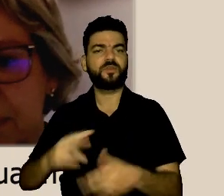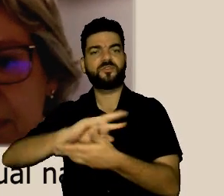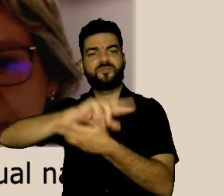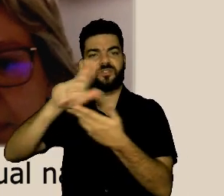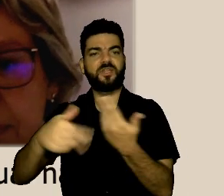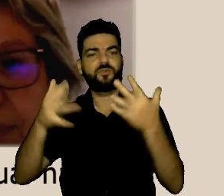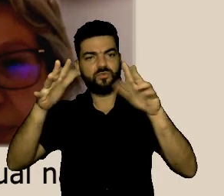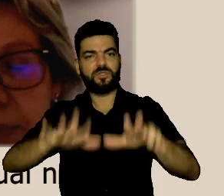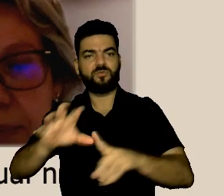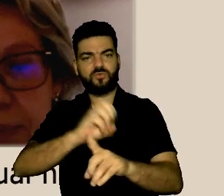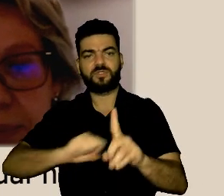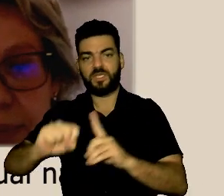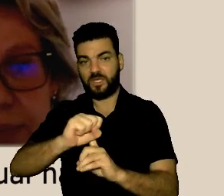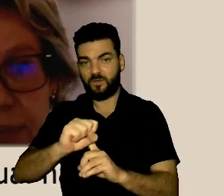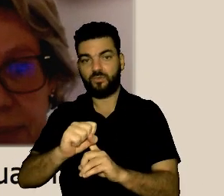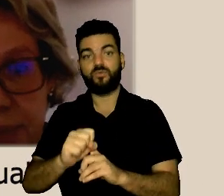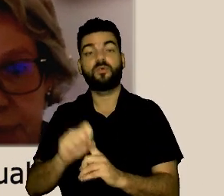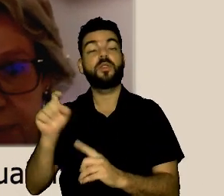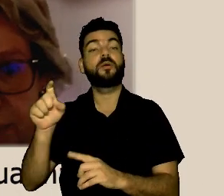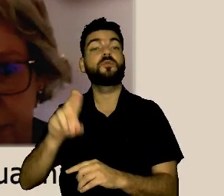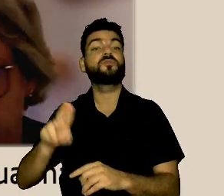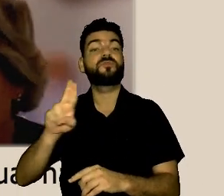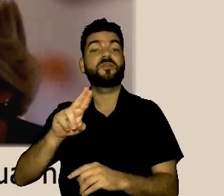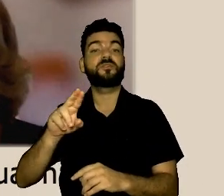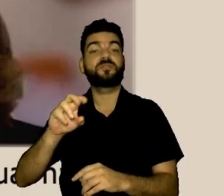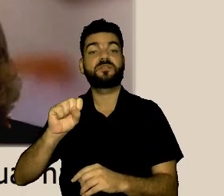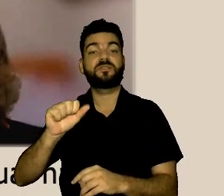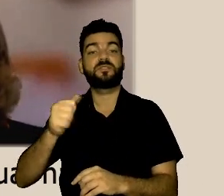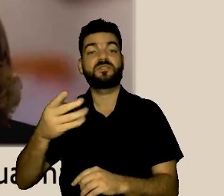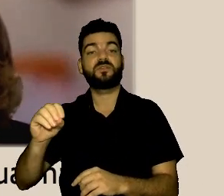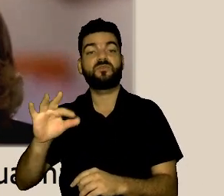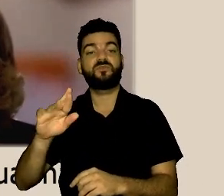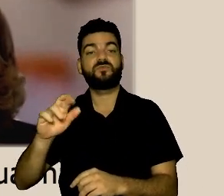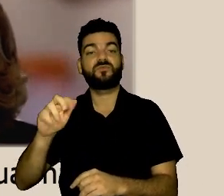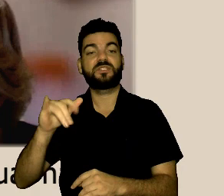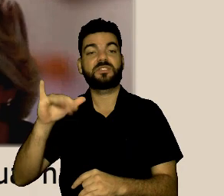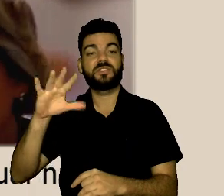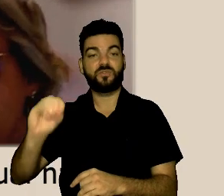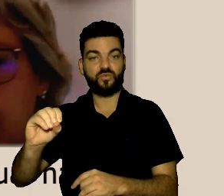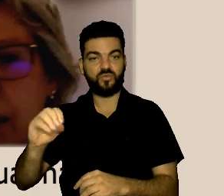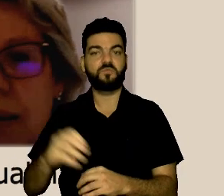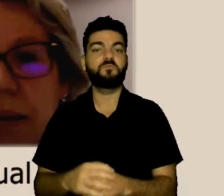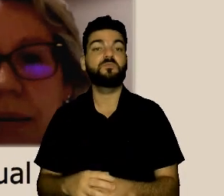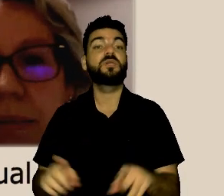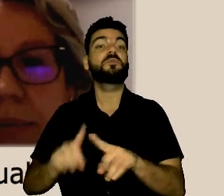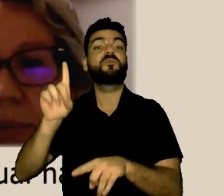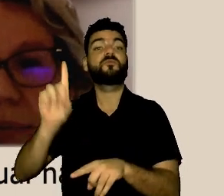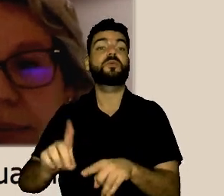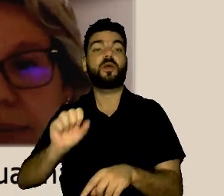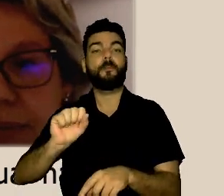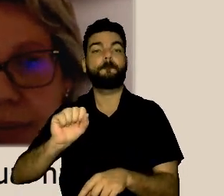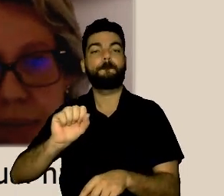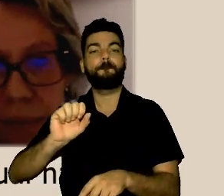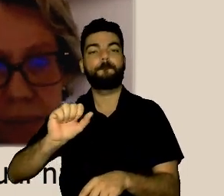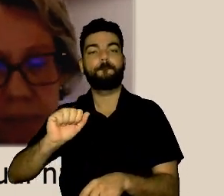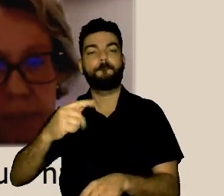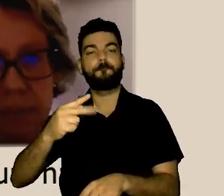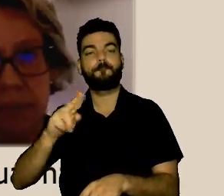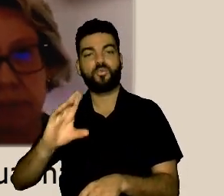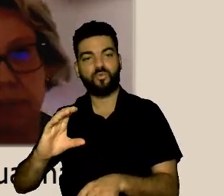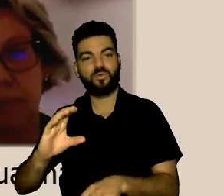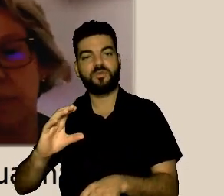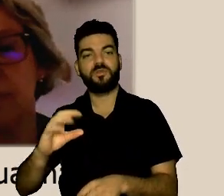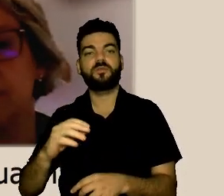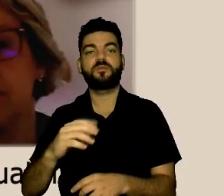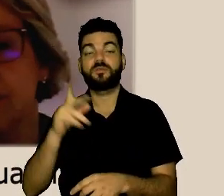graduada pela Faculdade de Direito da PUC, a Pontifícia Universidade Católica de São Paulo, é advogada